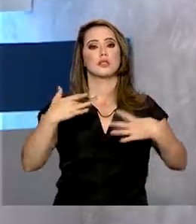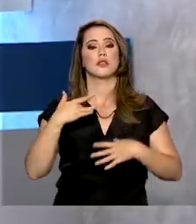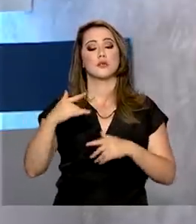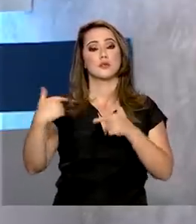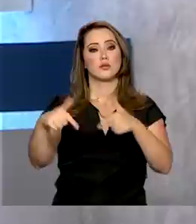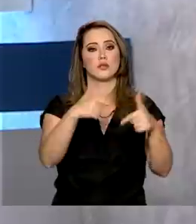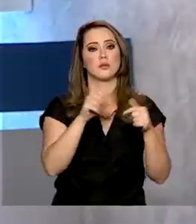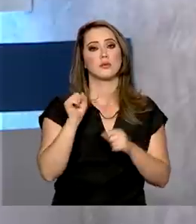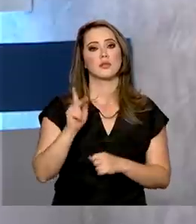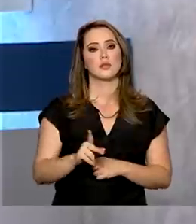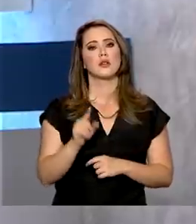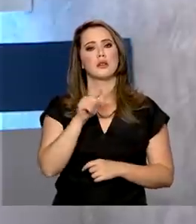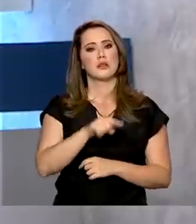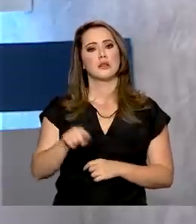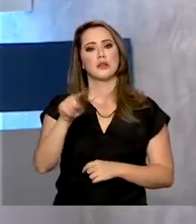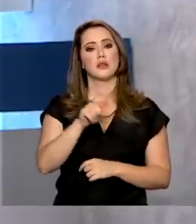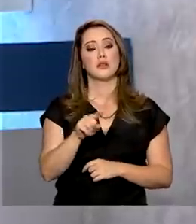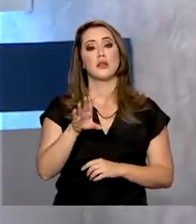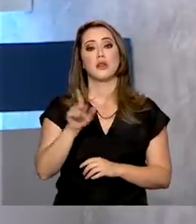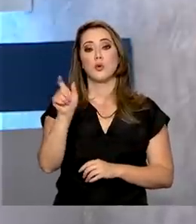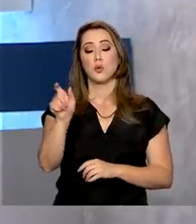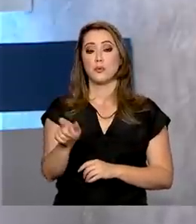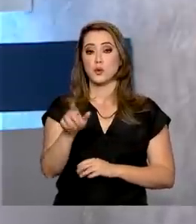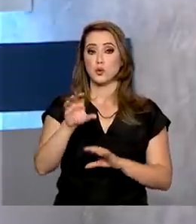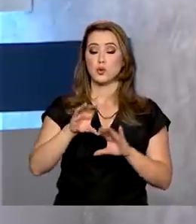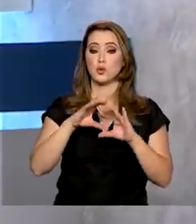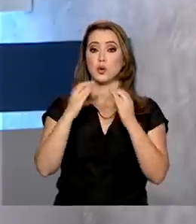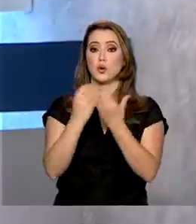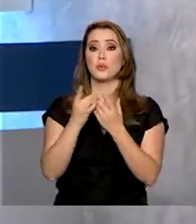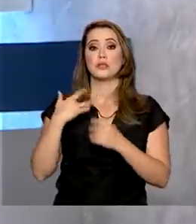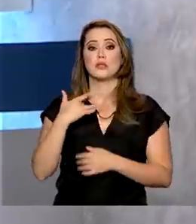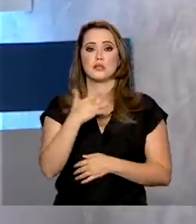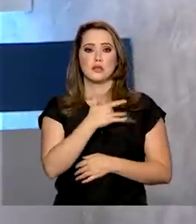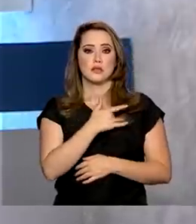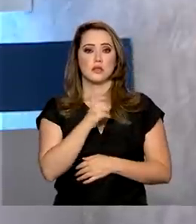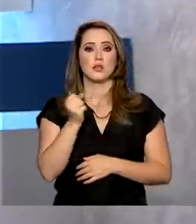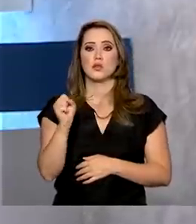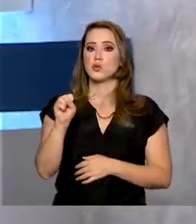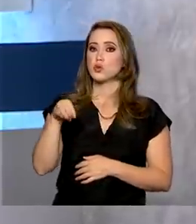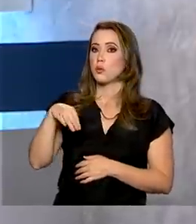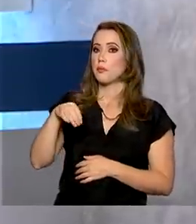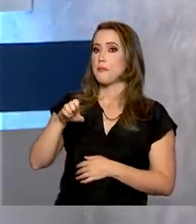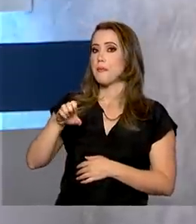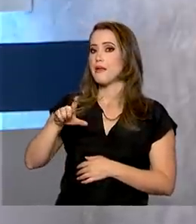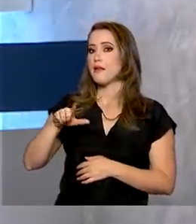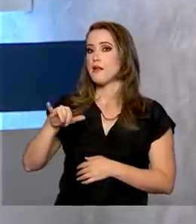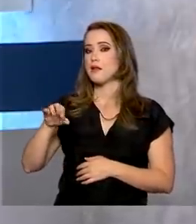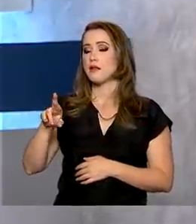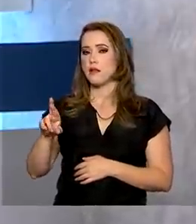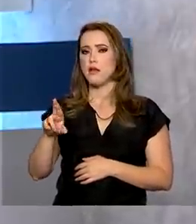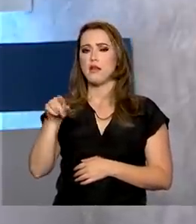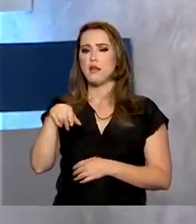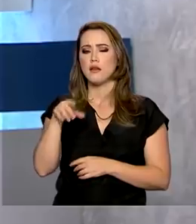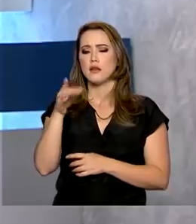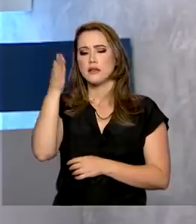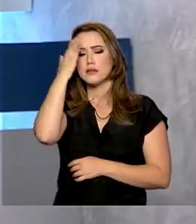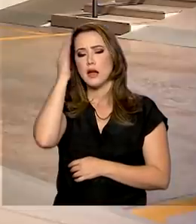Previdência. Entre elas, o agente comunitário de saúde, o sommelier, que é especialista em vinhos, e o skatista.